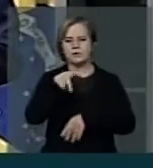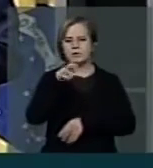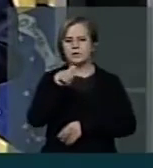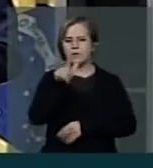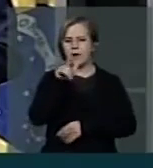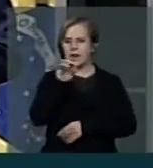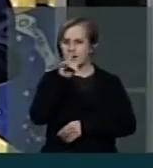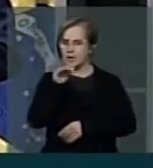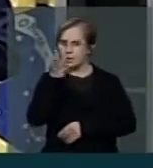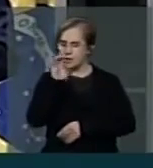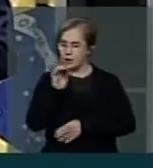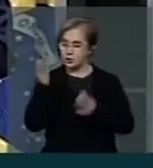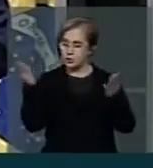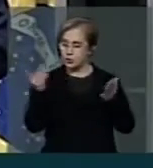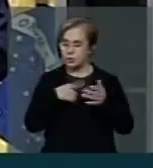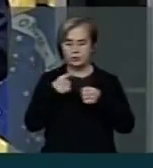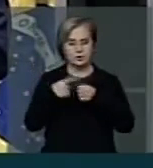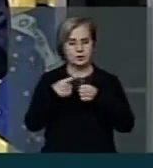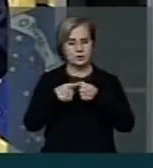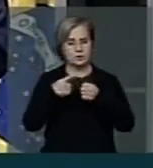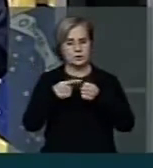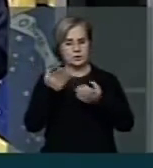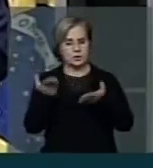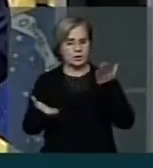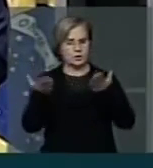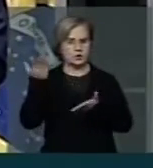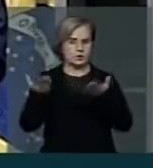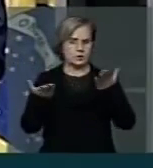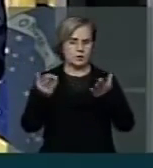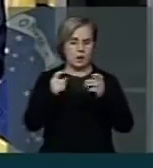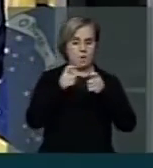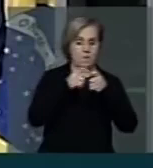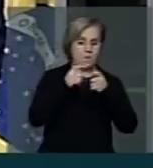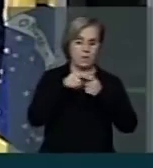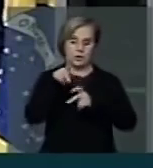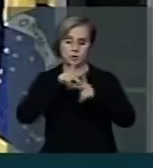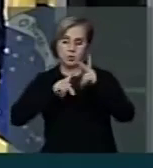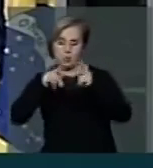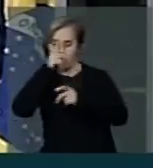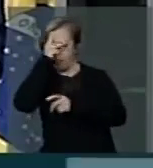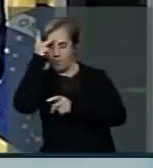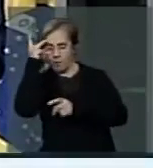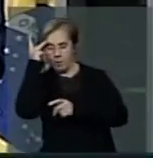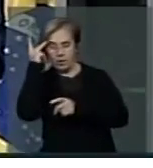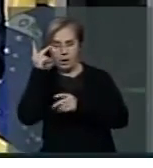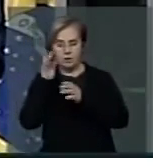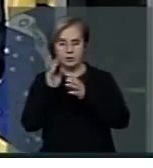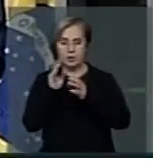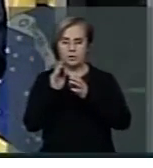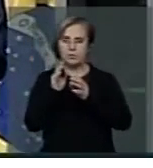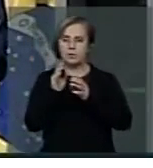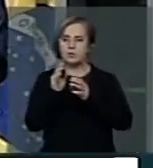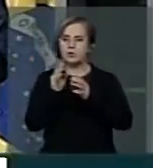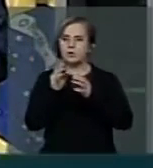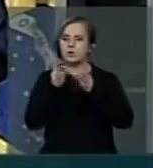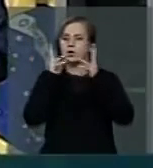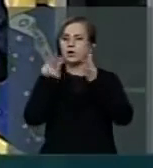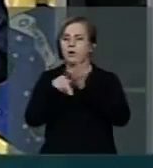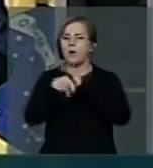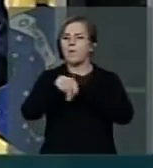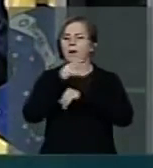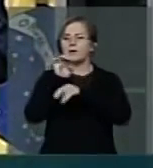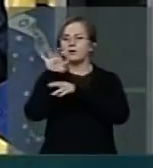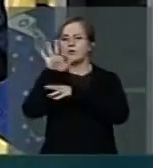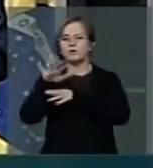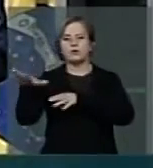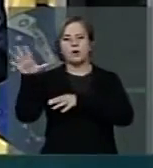cidades com índices europeus na relação médico-habitante, alonga filas de esperas para consultas,